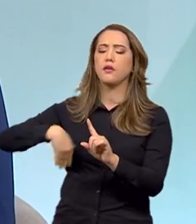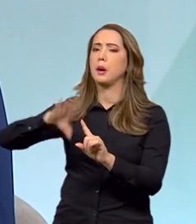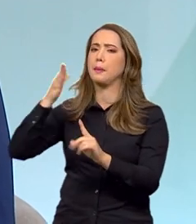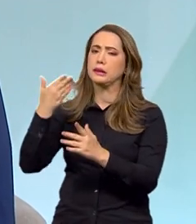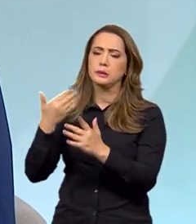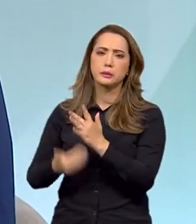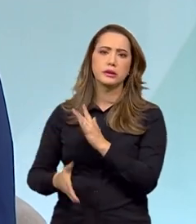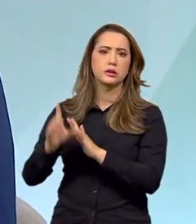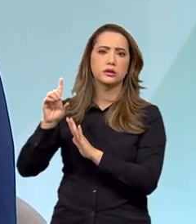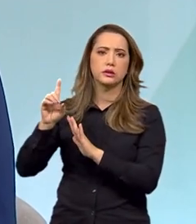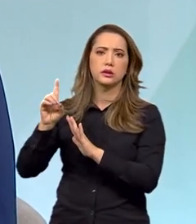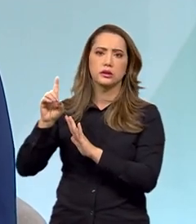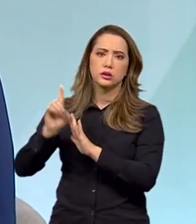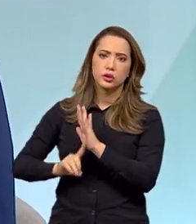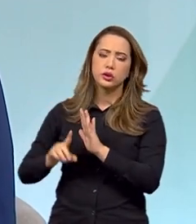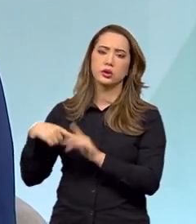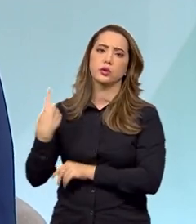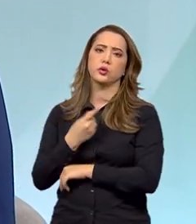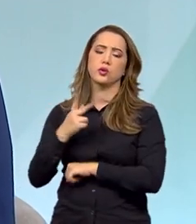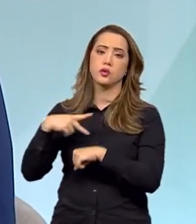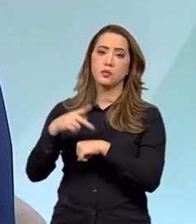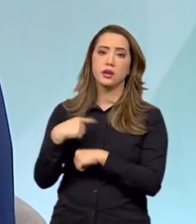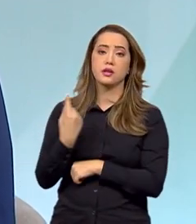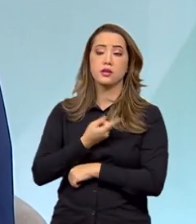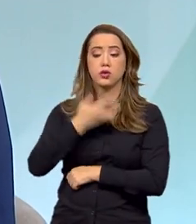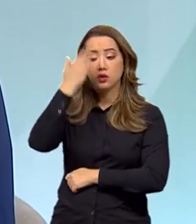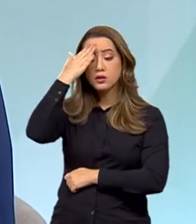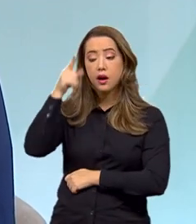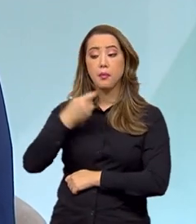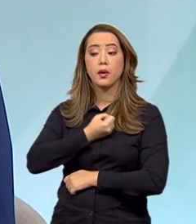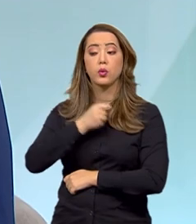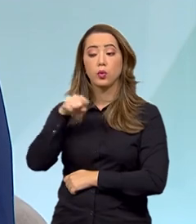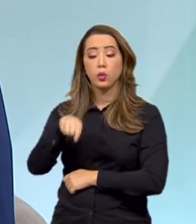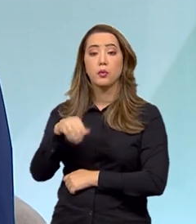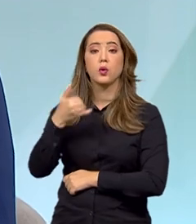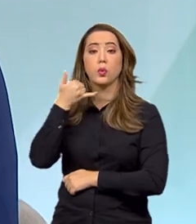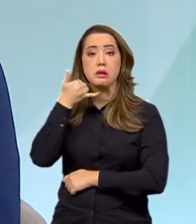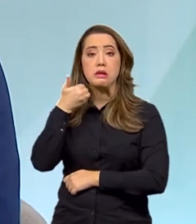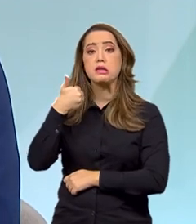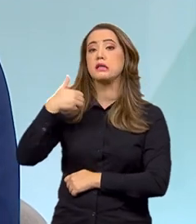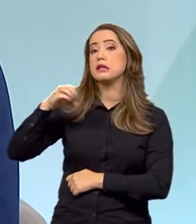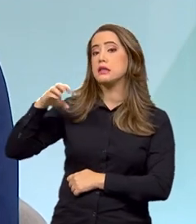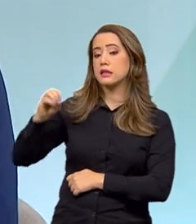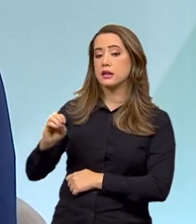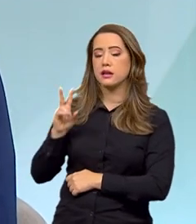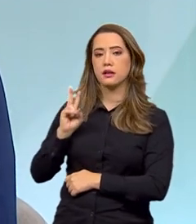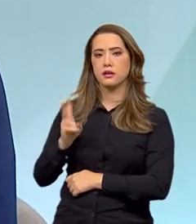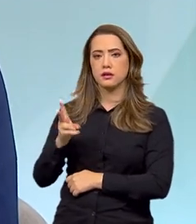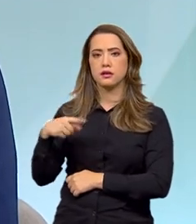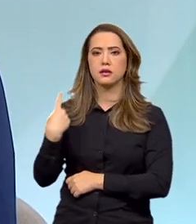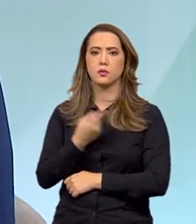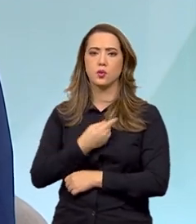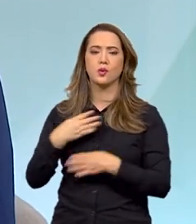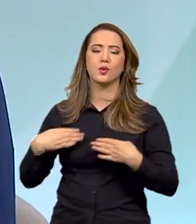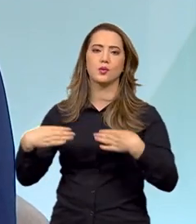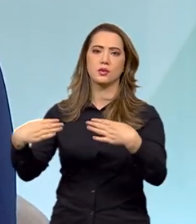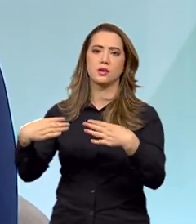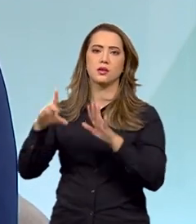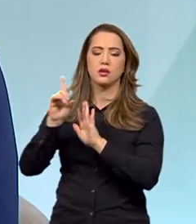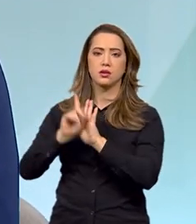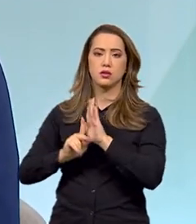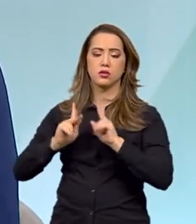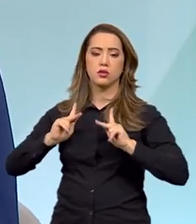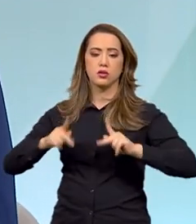direitos no nosso país. Nós sabemos isso pelos dados da Ouvidoria Nacional de Direitos Humanos, o DISC-100, que fica lá no nosso Ministério de Direitos Humanos.